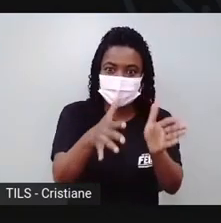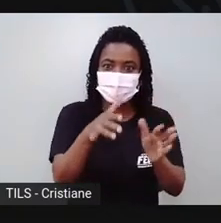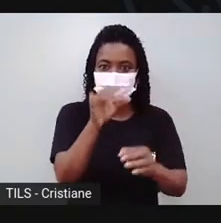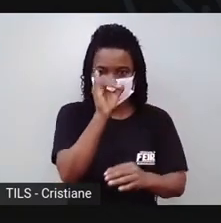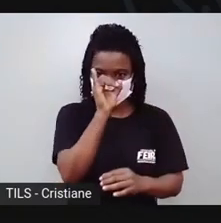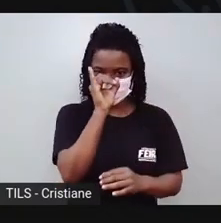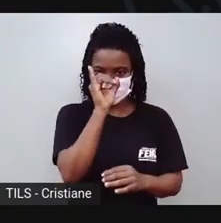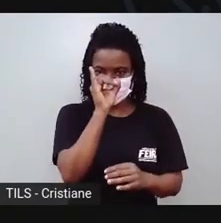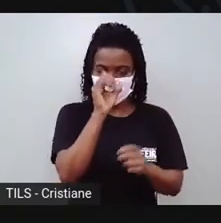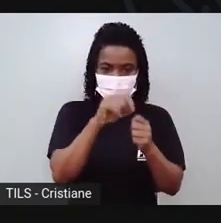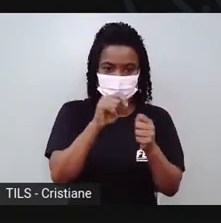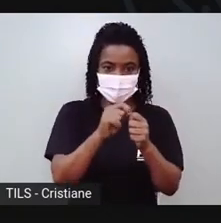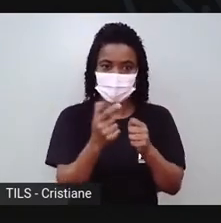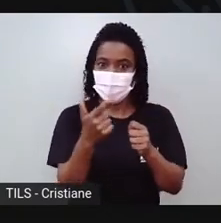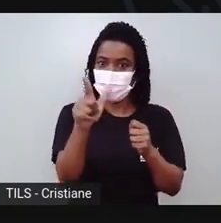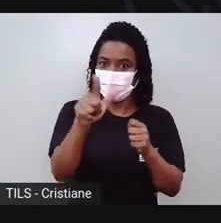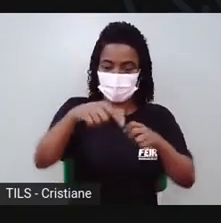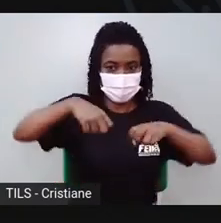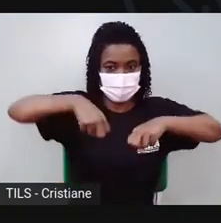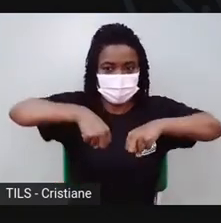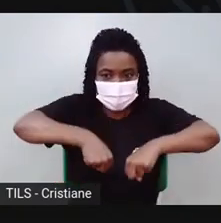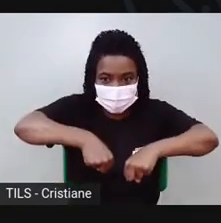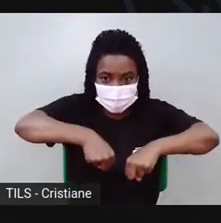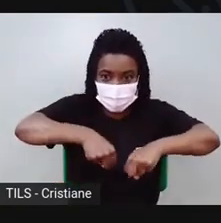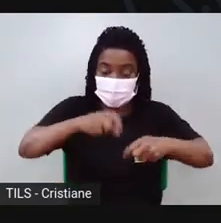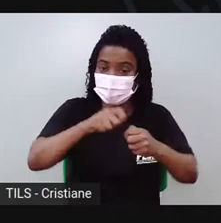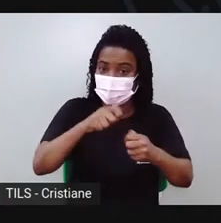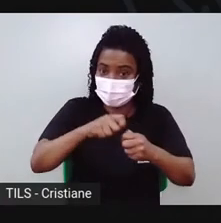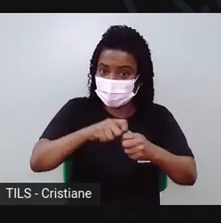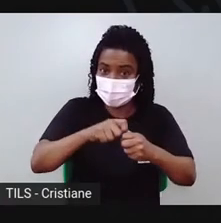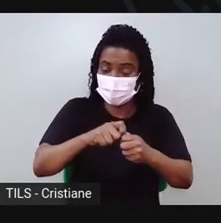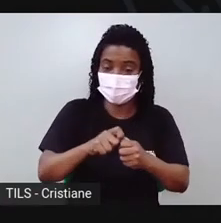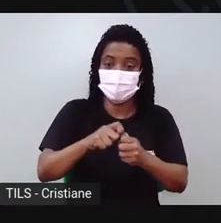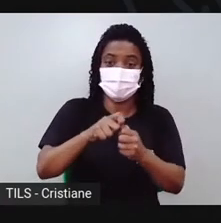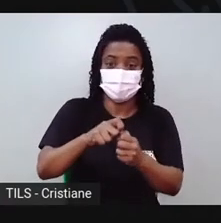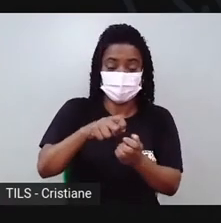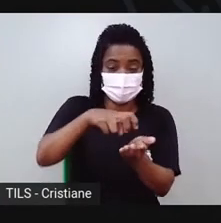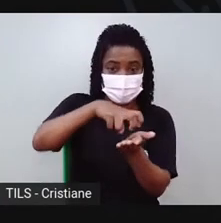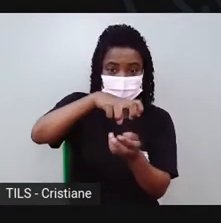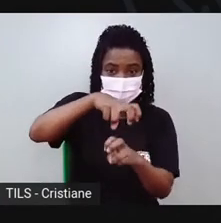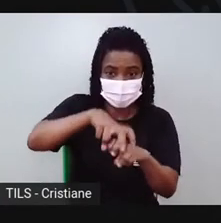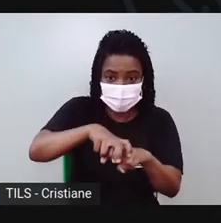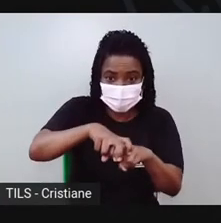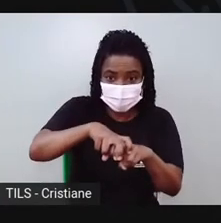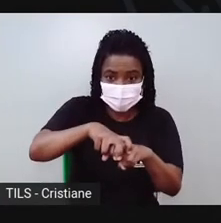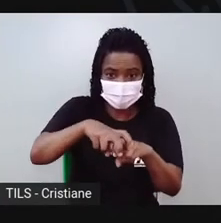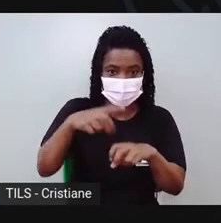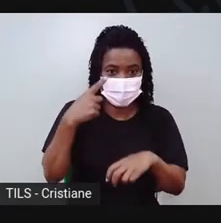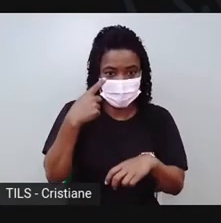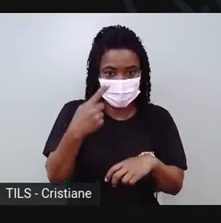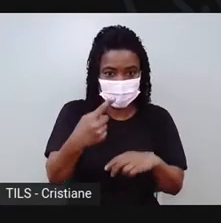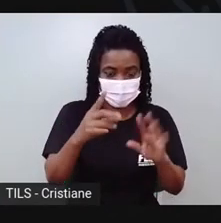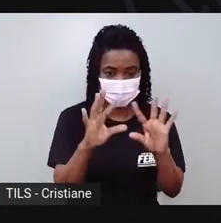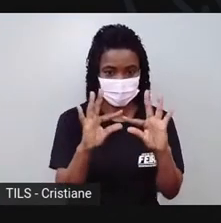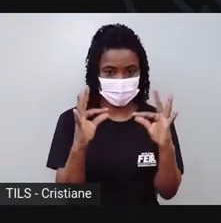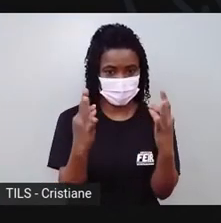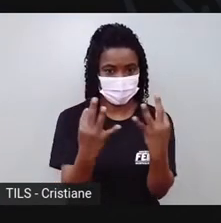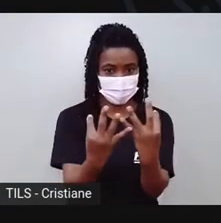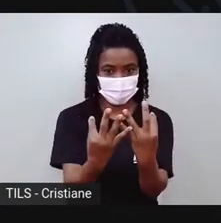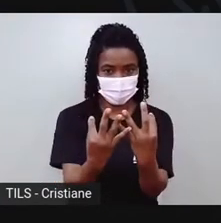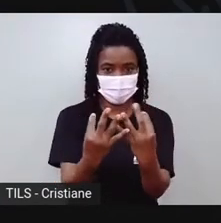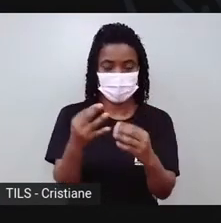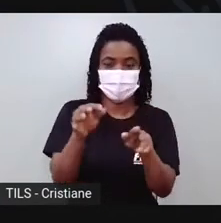sentadinho, né? Aqui tem, ó, esse potinho, a tartaruga,